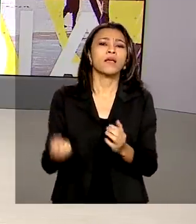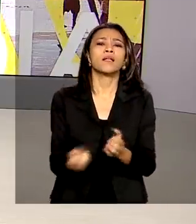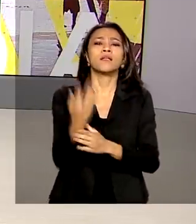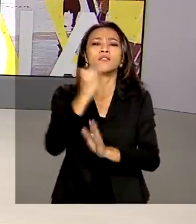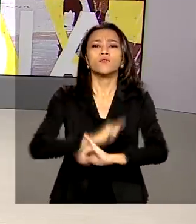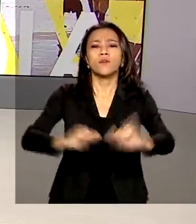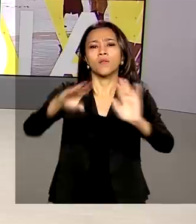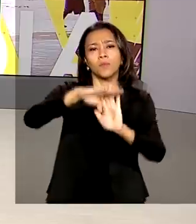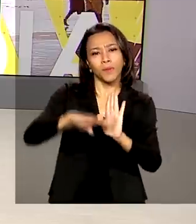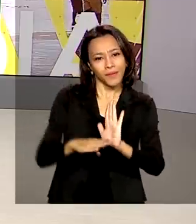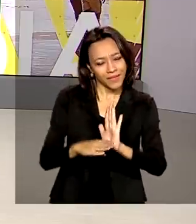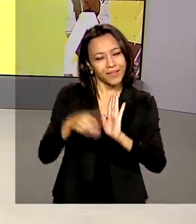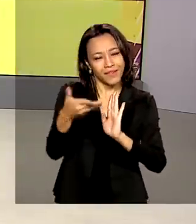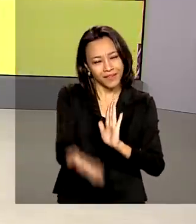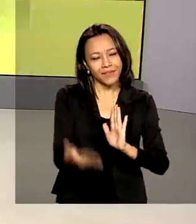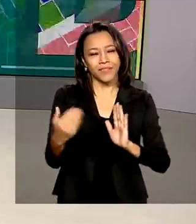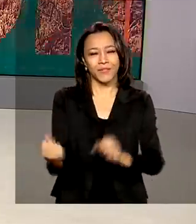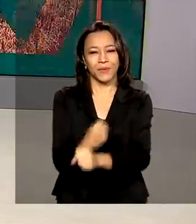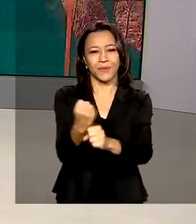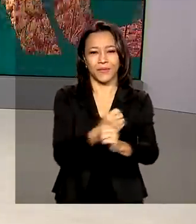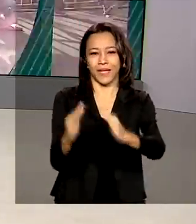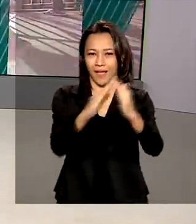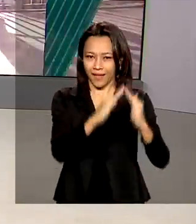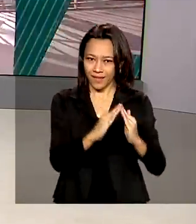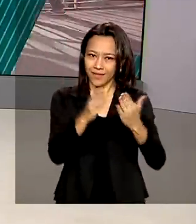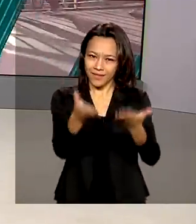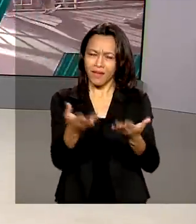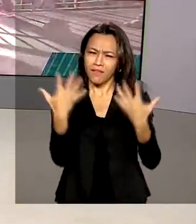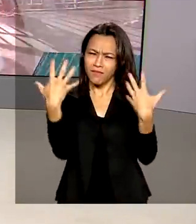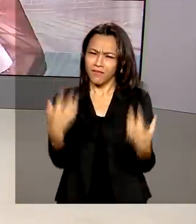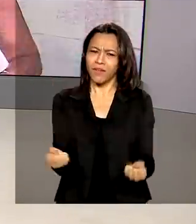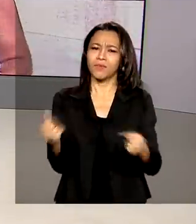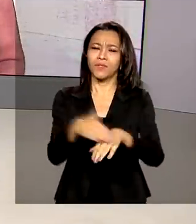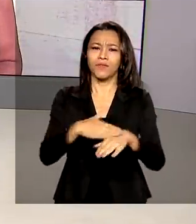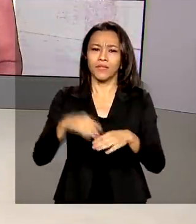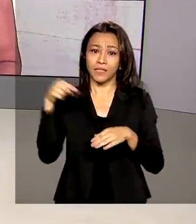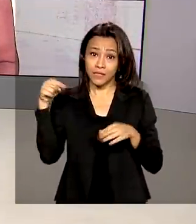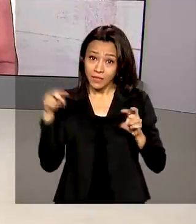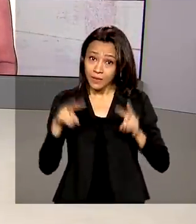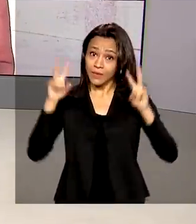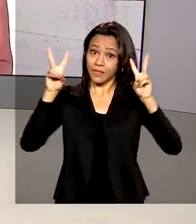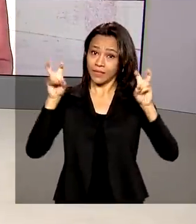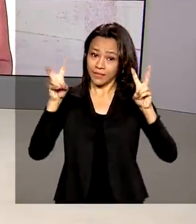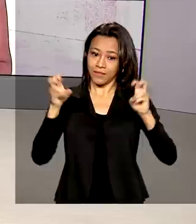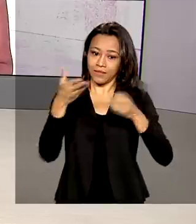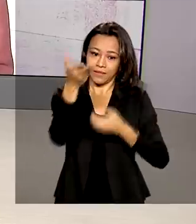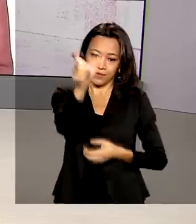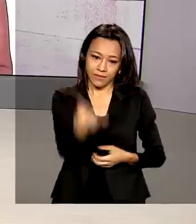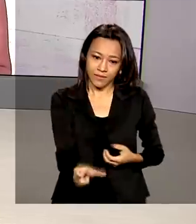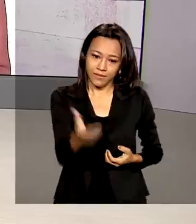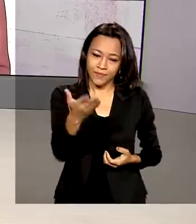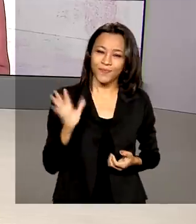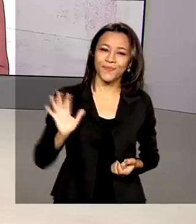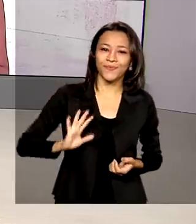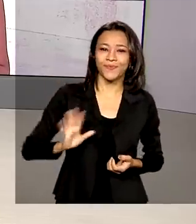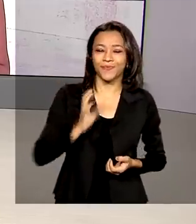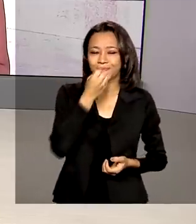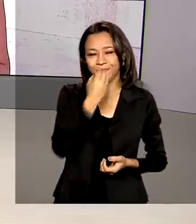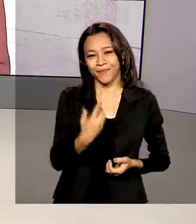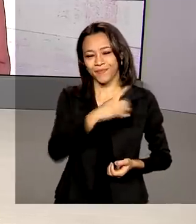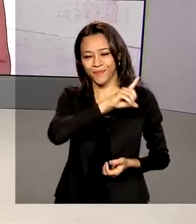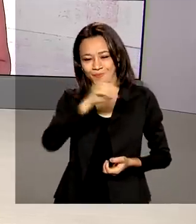populares Casa Verde Amarela. Vamos falar sobre esse assunto com a repórter Luciana Colares de Holanda, então? Oi, Lu, bom dia.